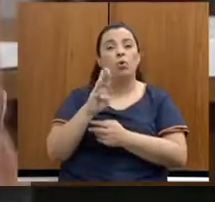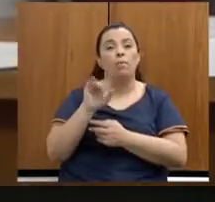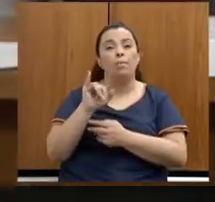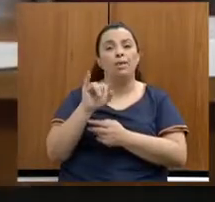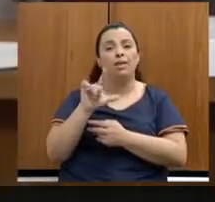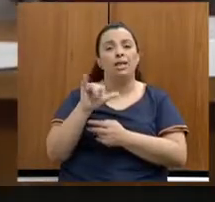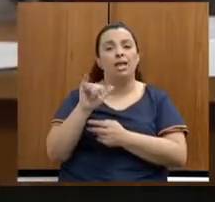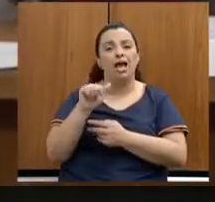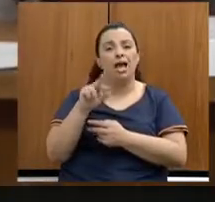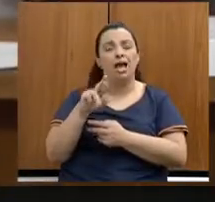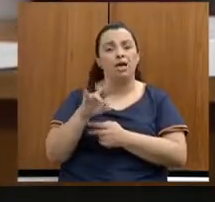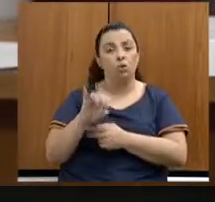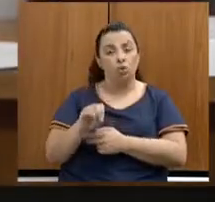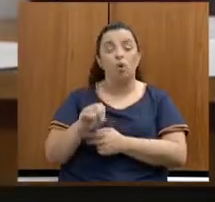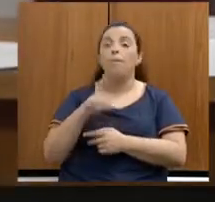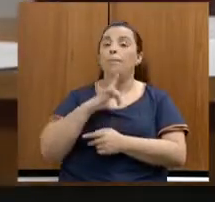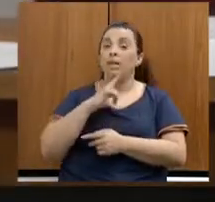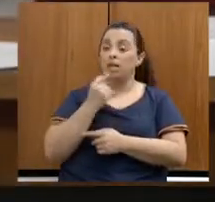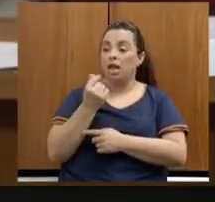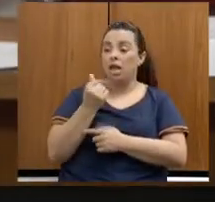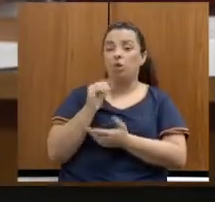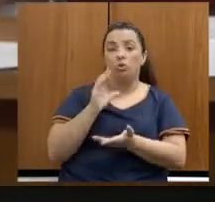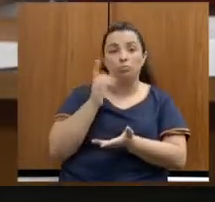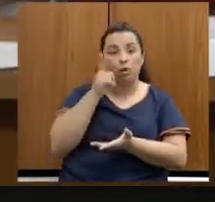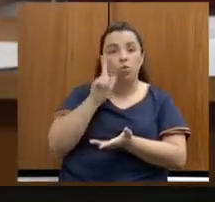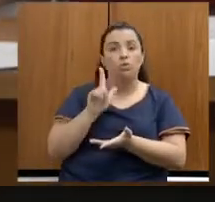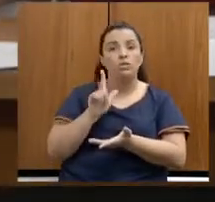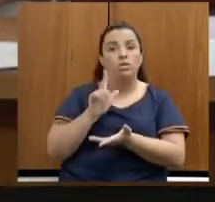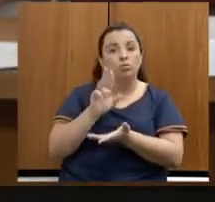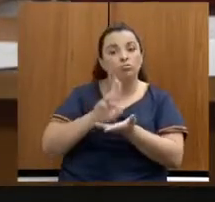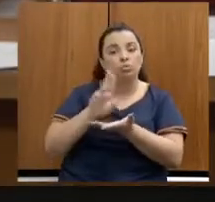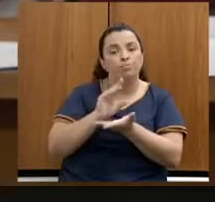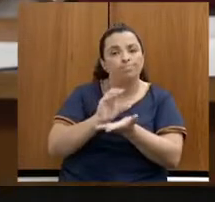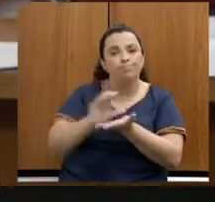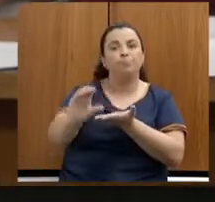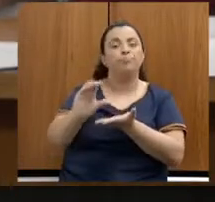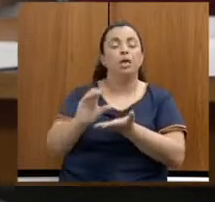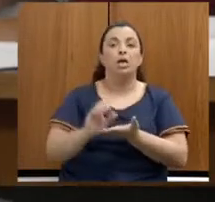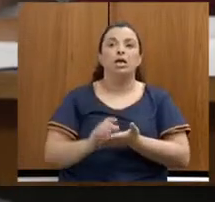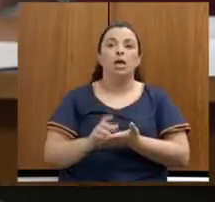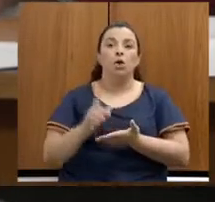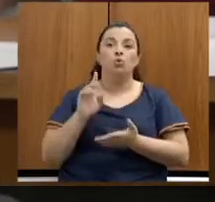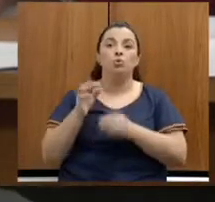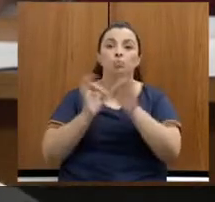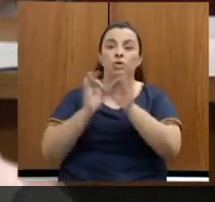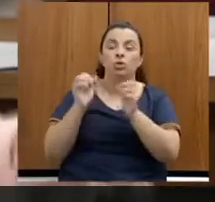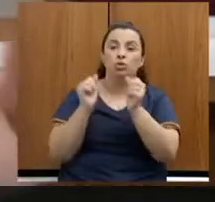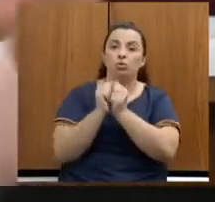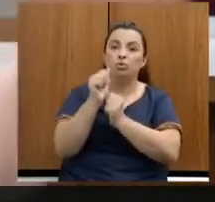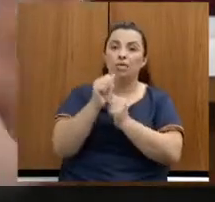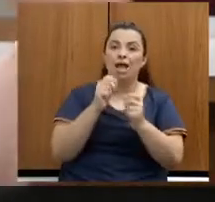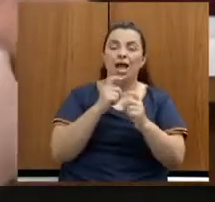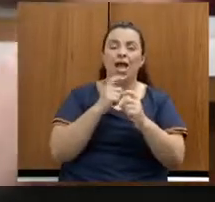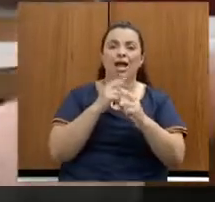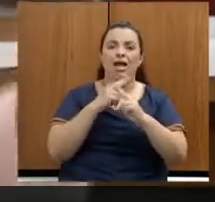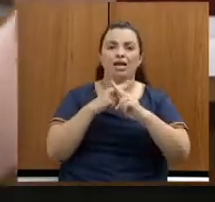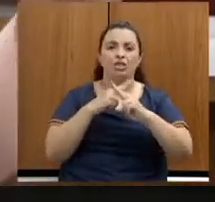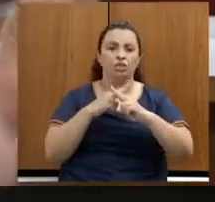investir, nós estamos retornando todos os projetos com a Caixa, a Coab já vem desde